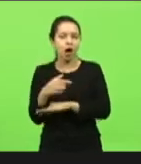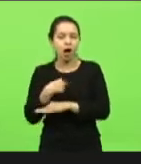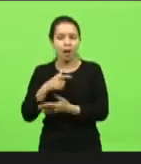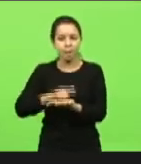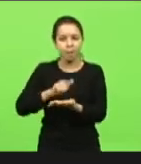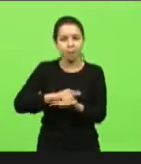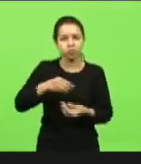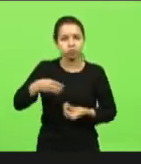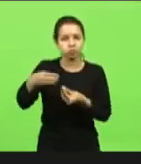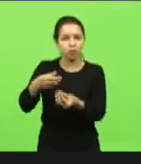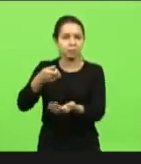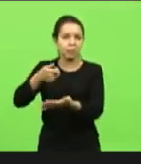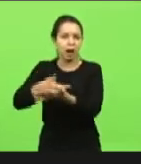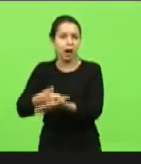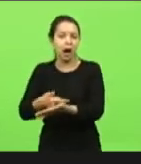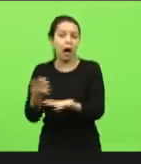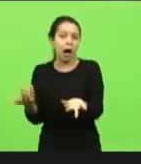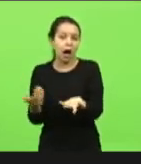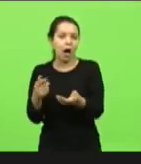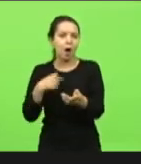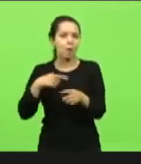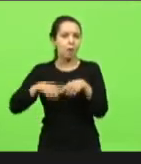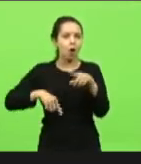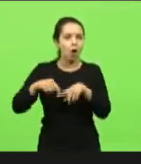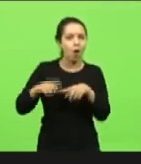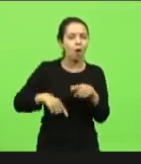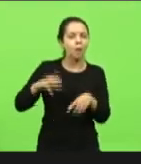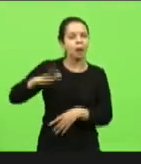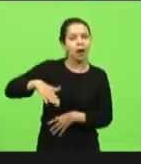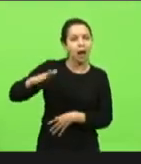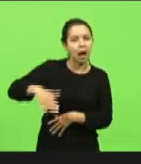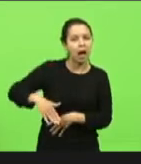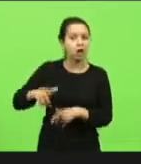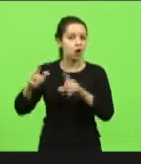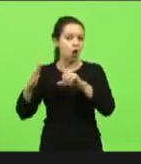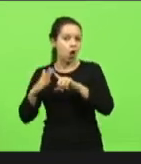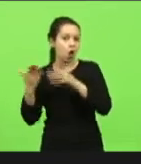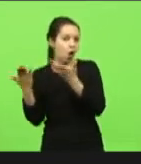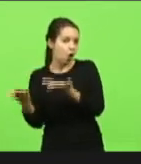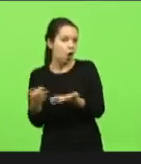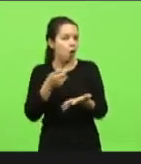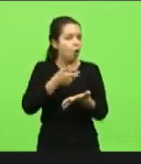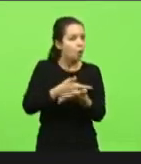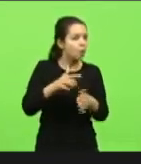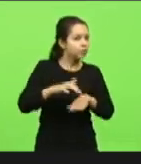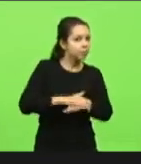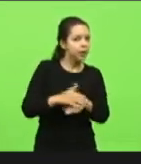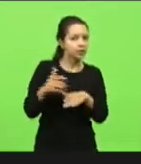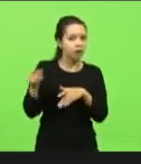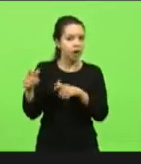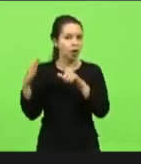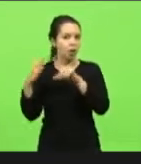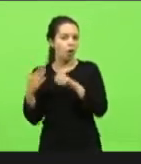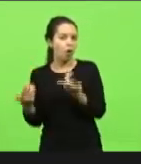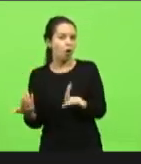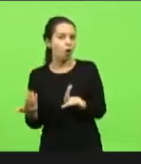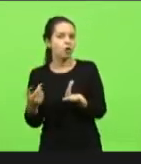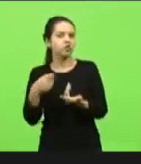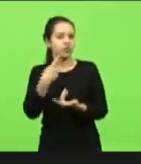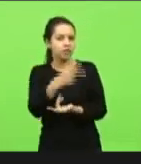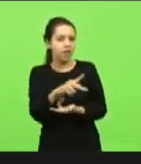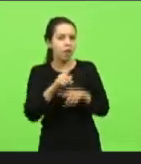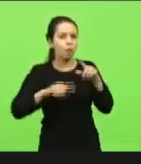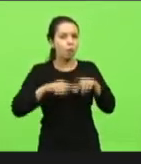ó os móveis mais barato em tal loja compra sapato na loja tal compra teu material no tal